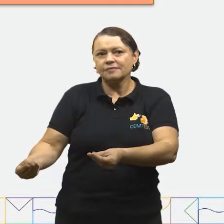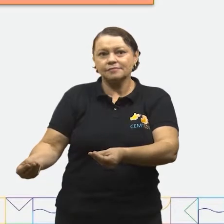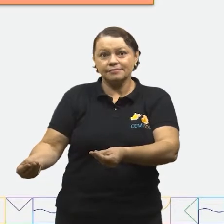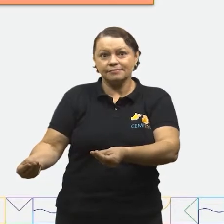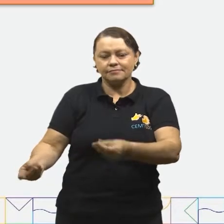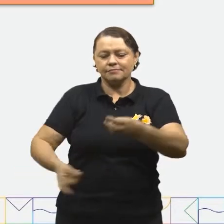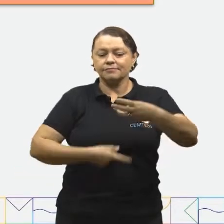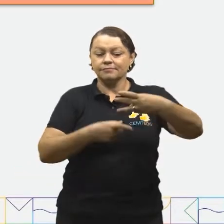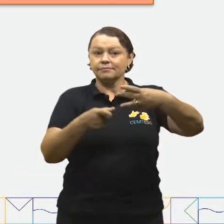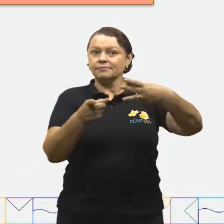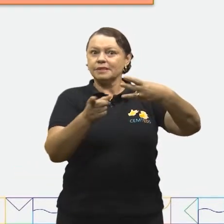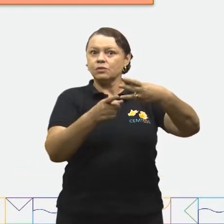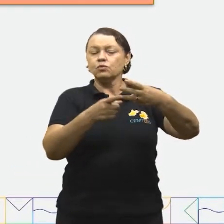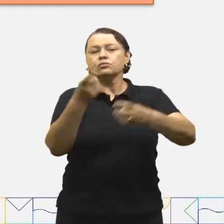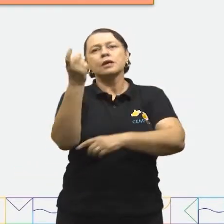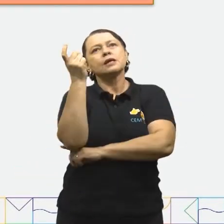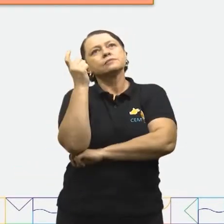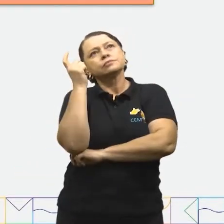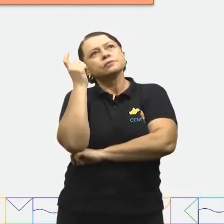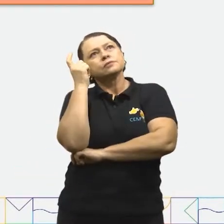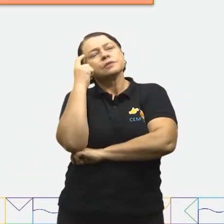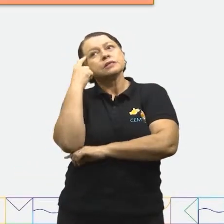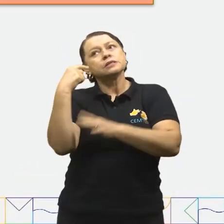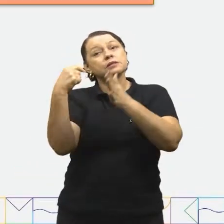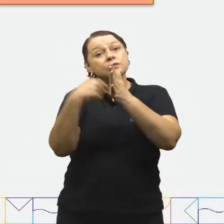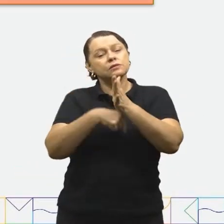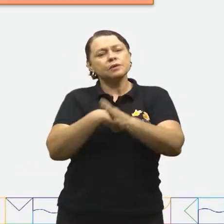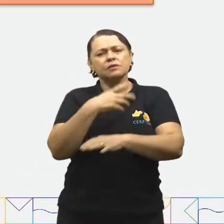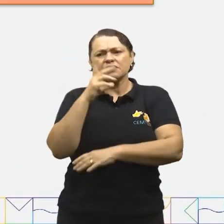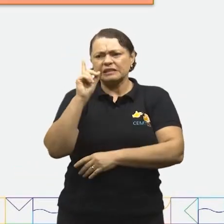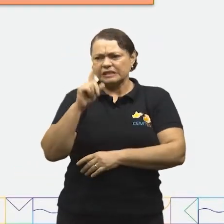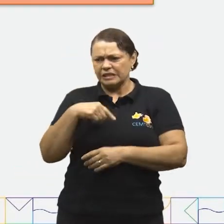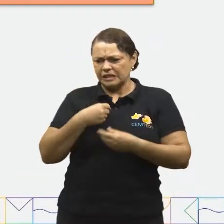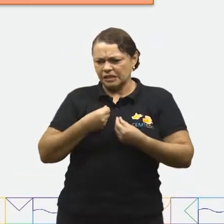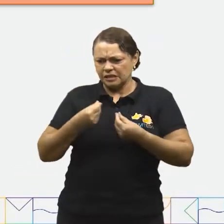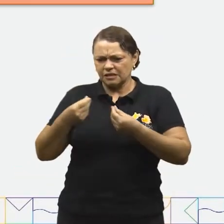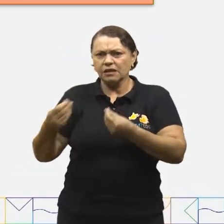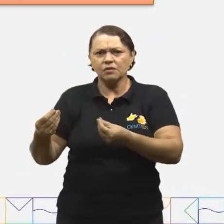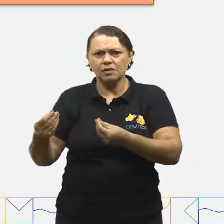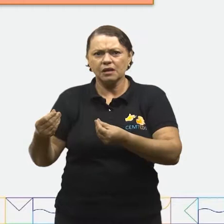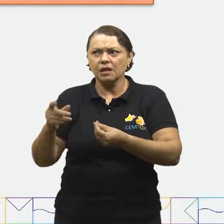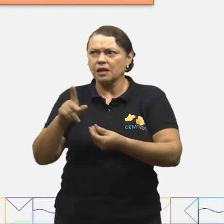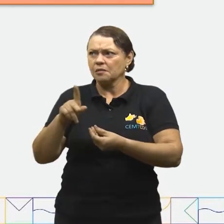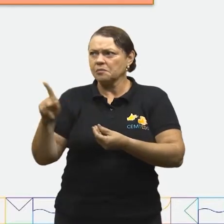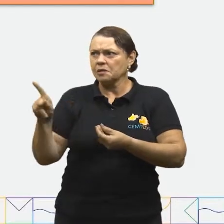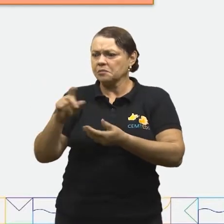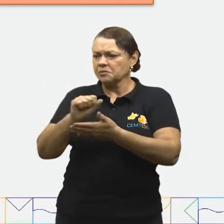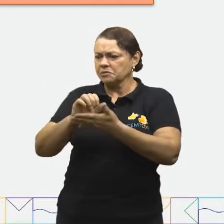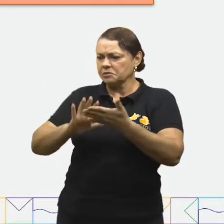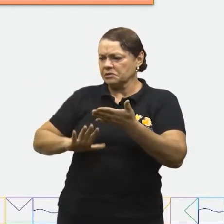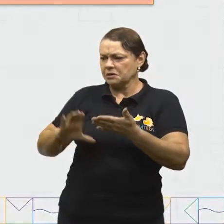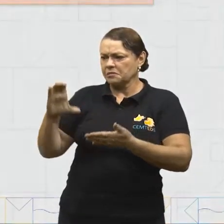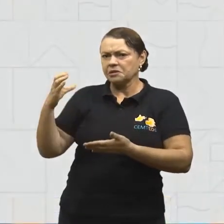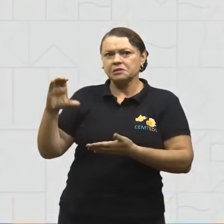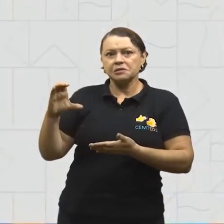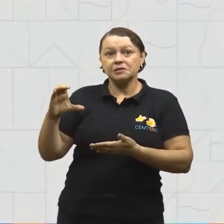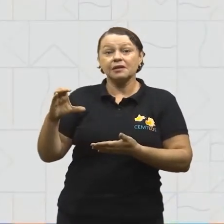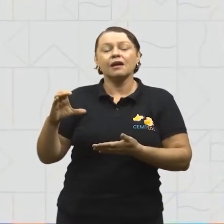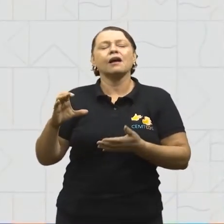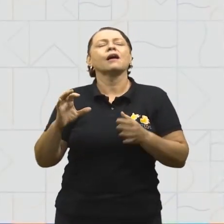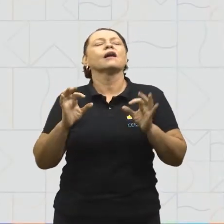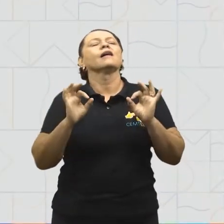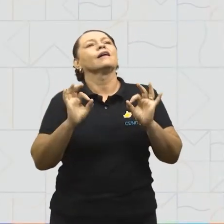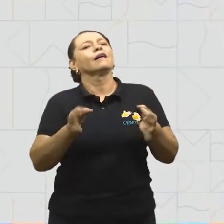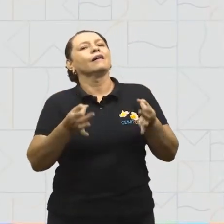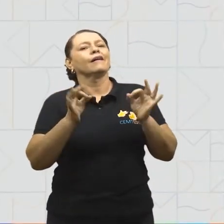último, temos ela pensando e se perguntando. Será que eu entreguei o trabalho de ciências? Ah,